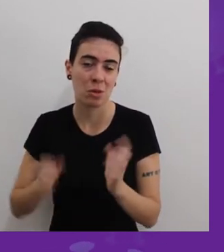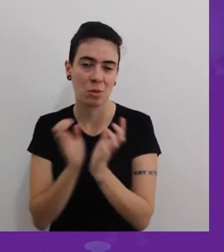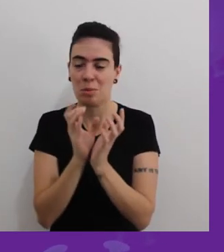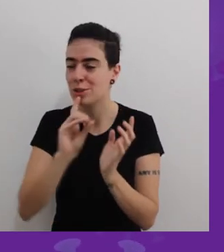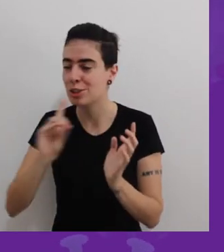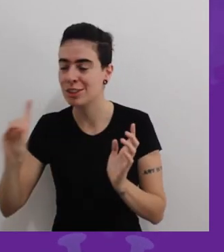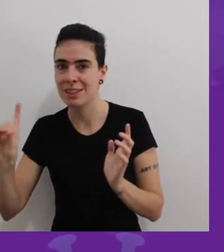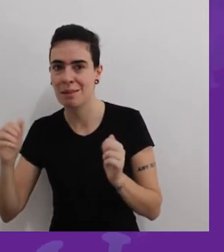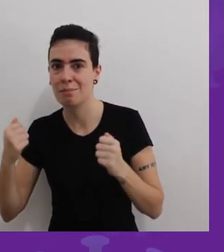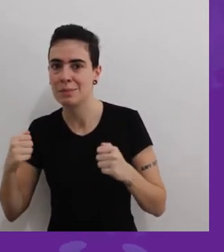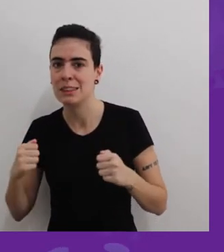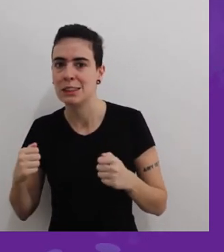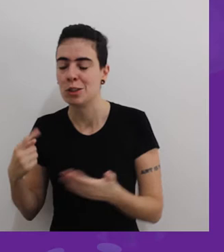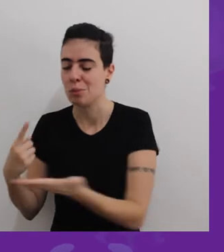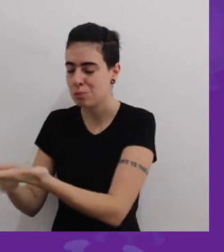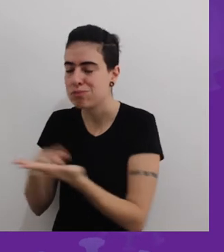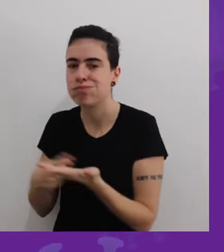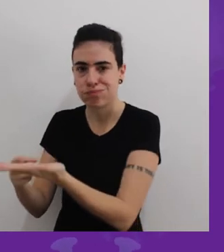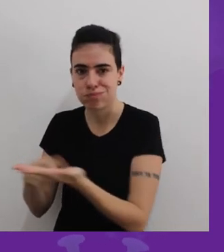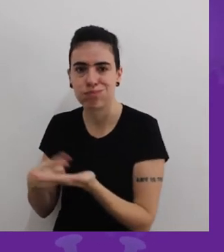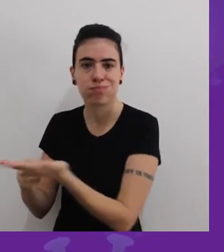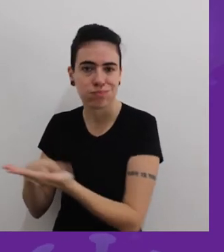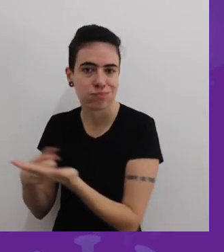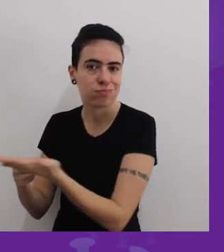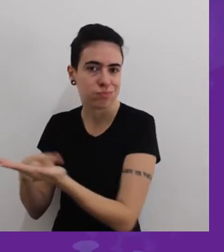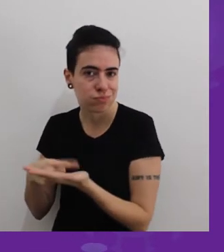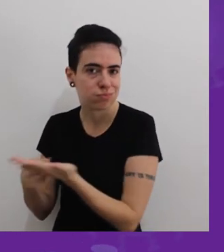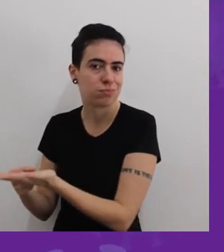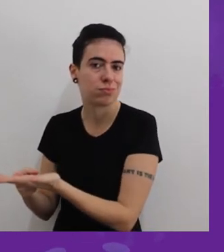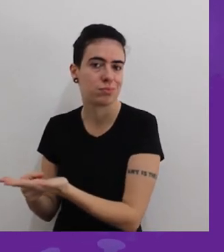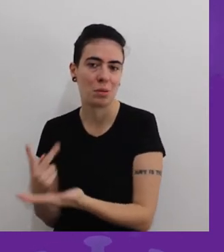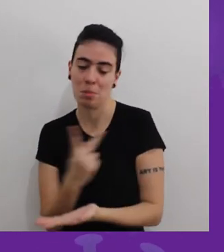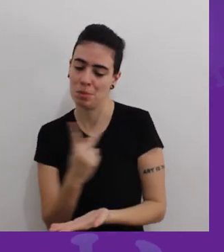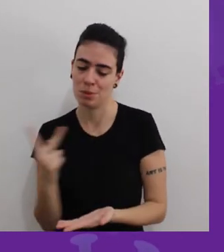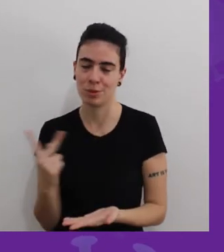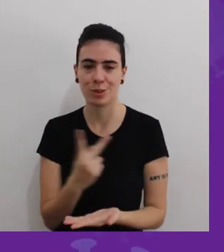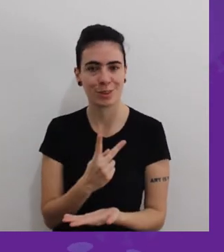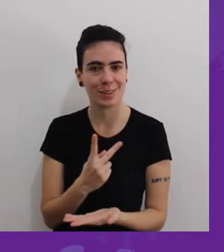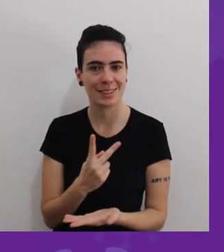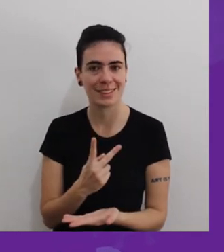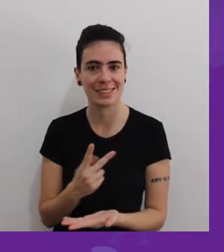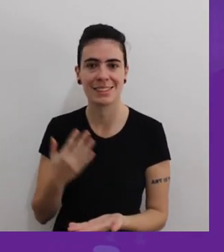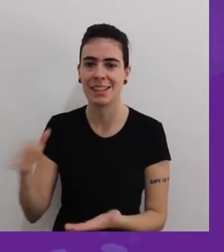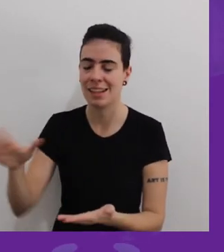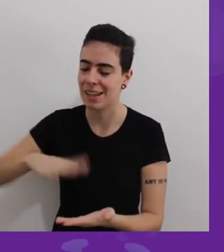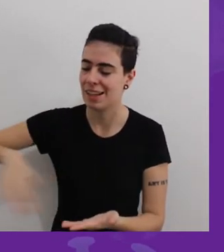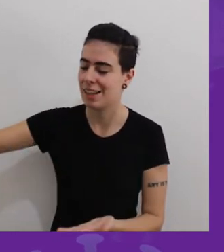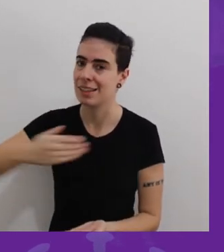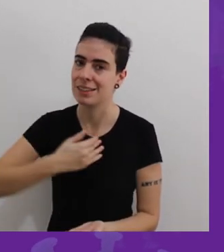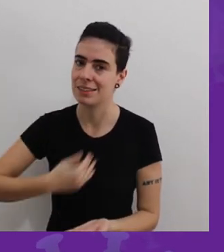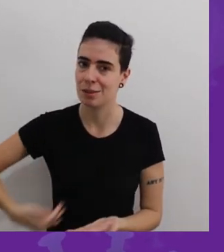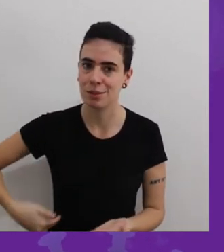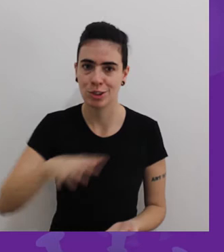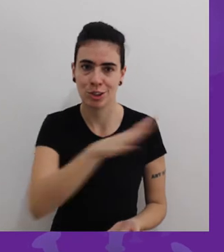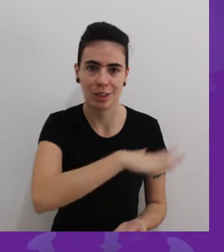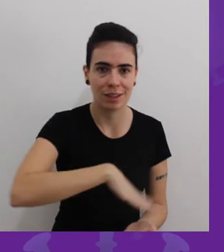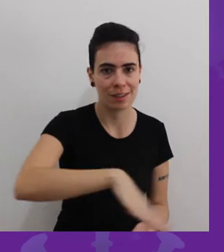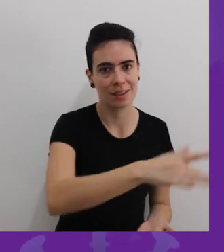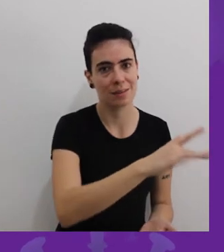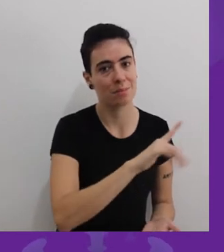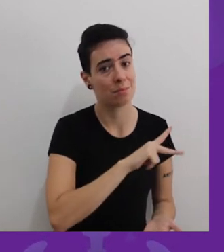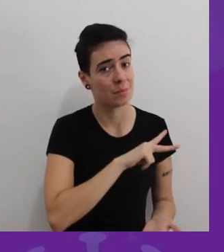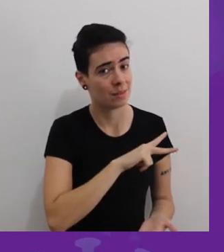Sistema Único de Saúde com o setor privado. E, infelizmente, hoje o que a gente vê? O sistema privado ainda capta muito